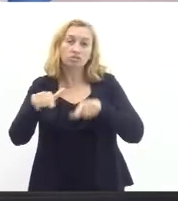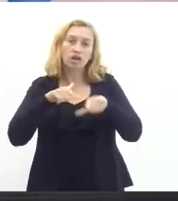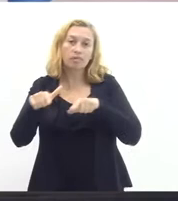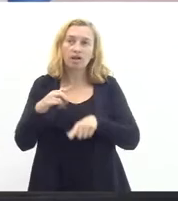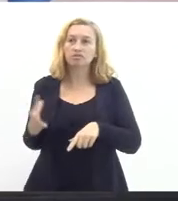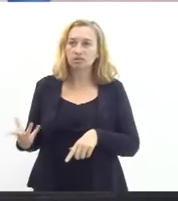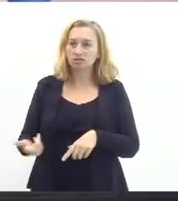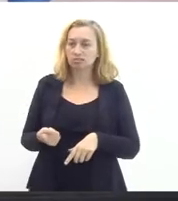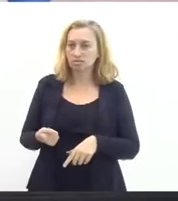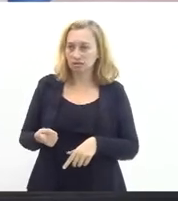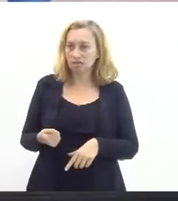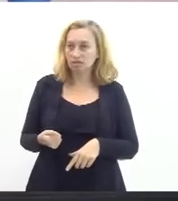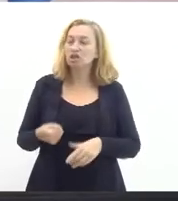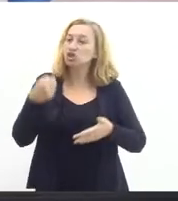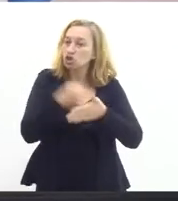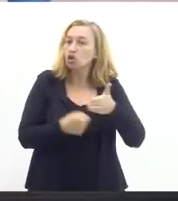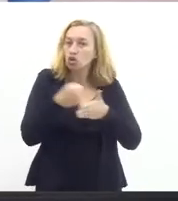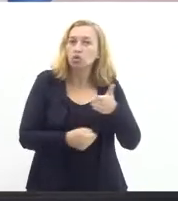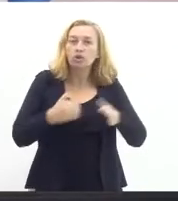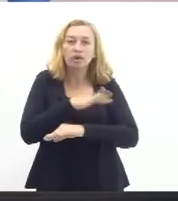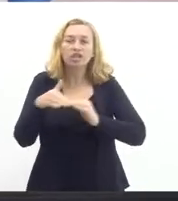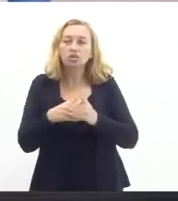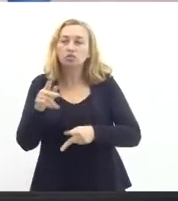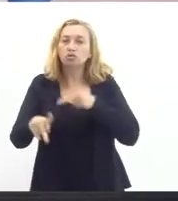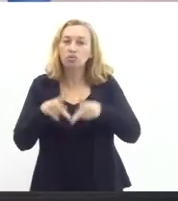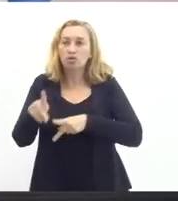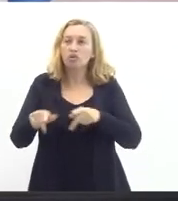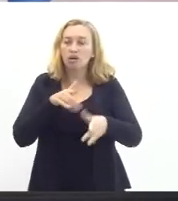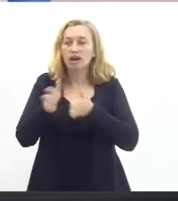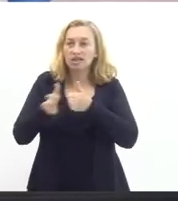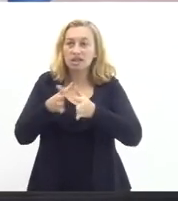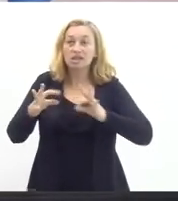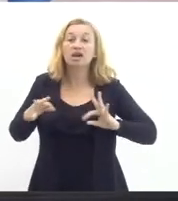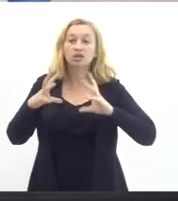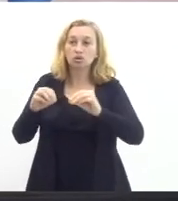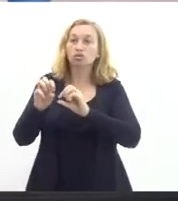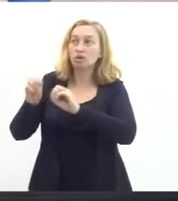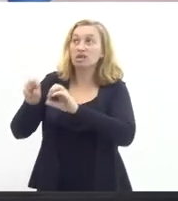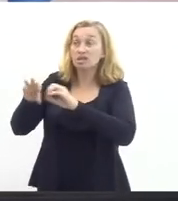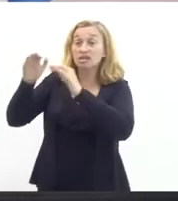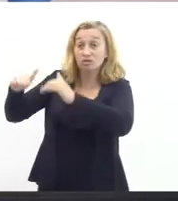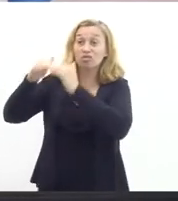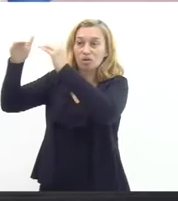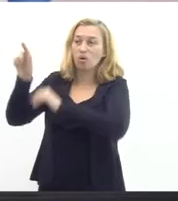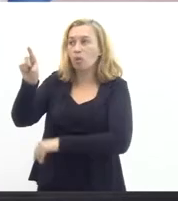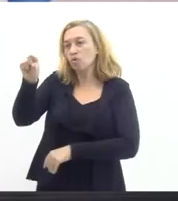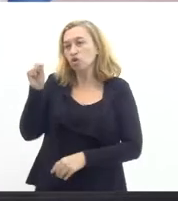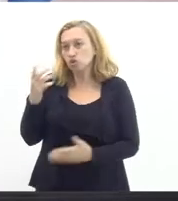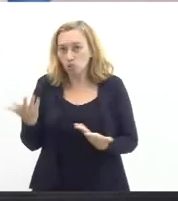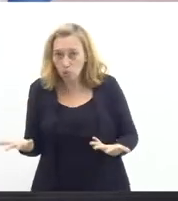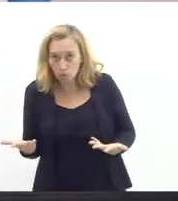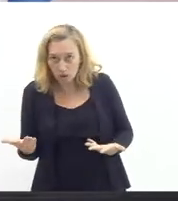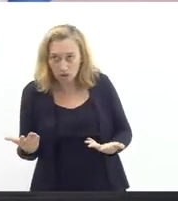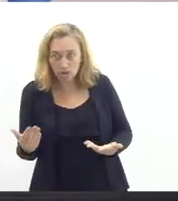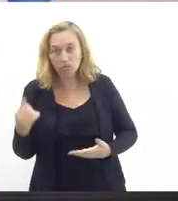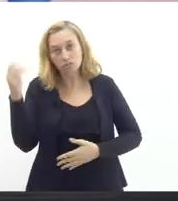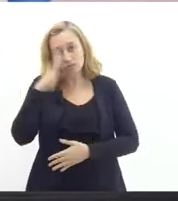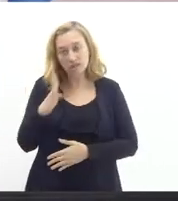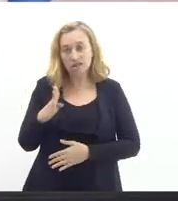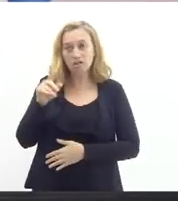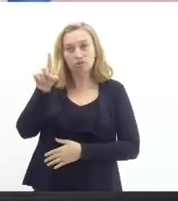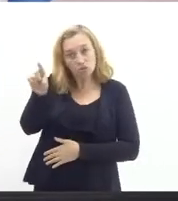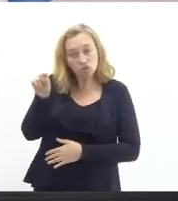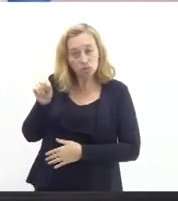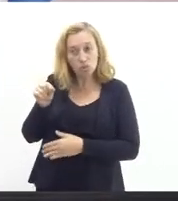e qualificado. A gente luta para que toda a população tenha acesso a isso. O ensino superior é uma opção, que no Brasil ainda é uma opção restrita, mas é